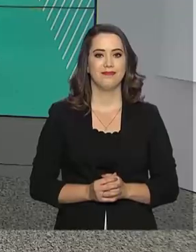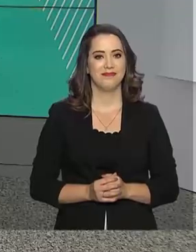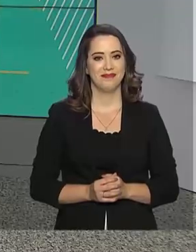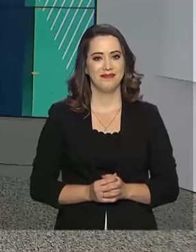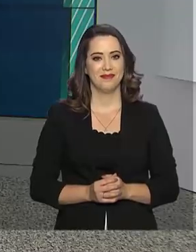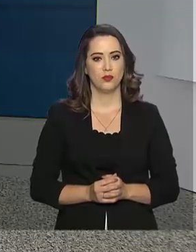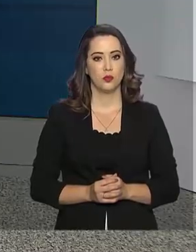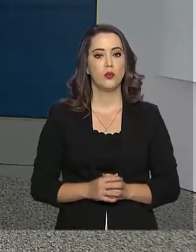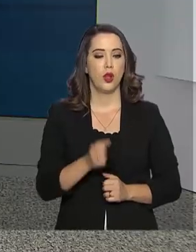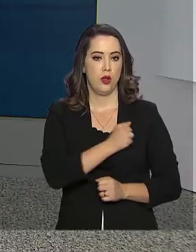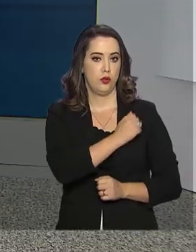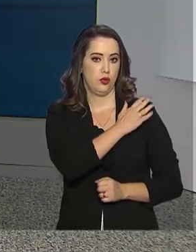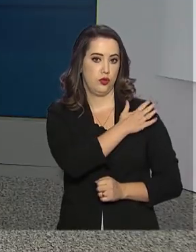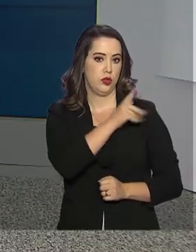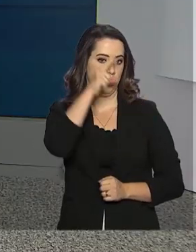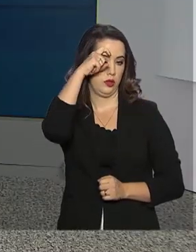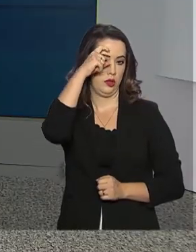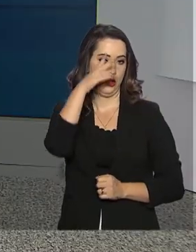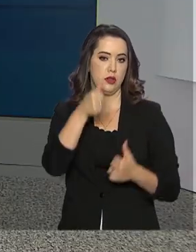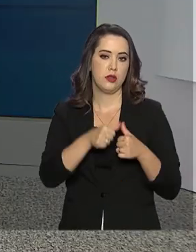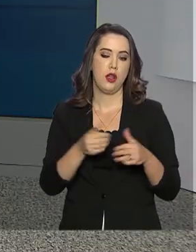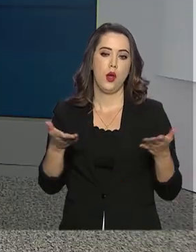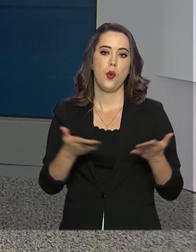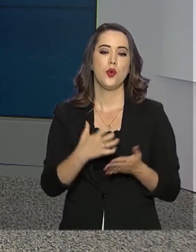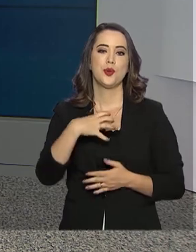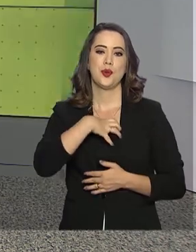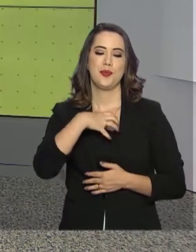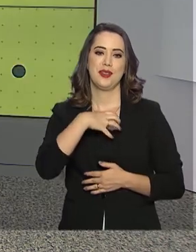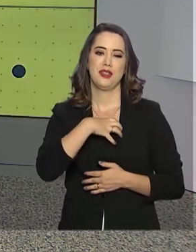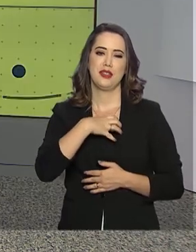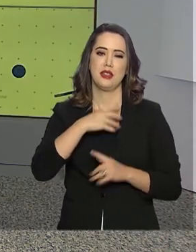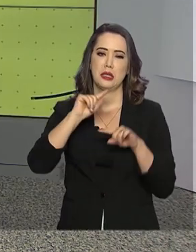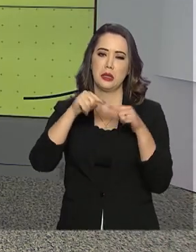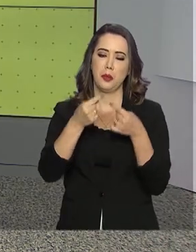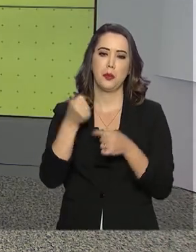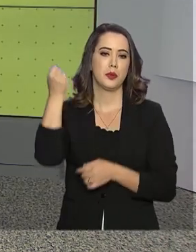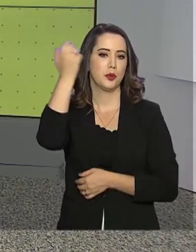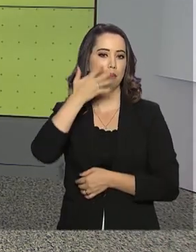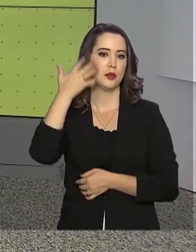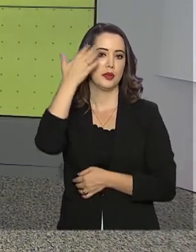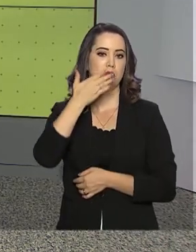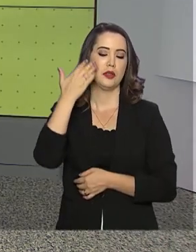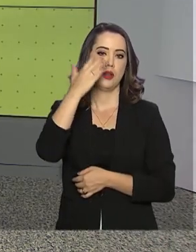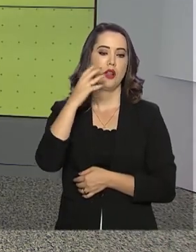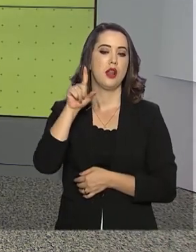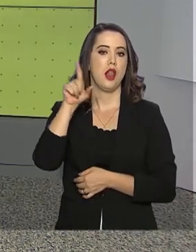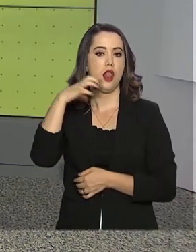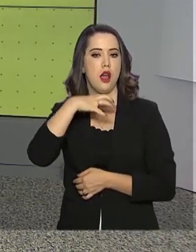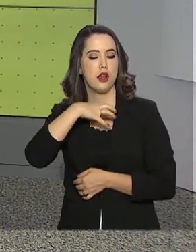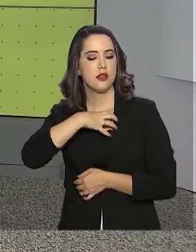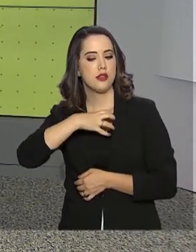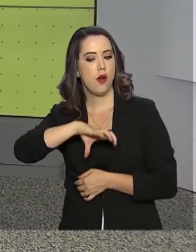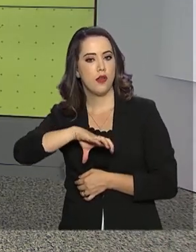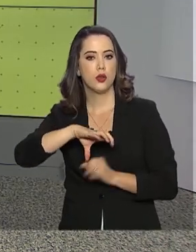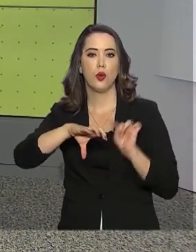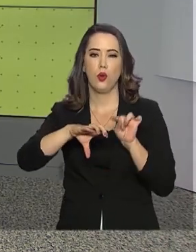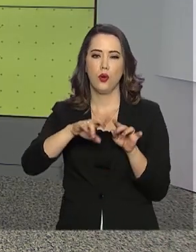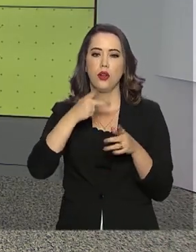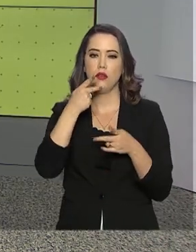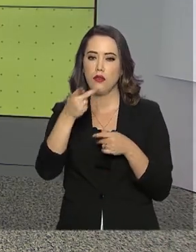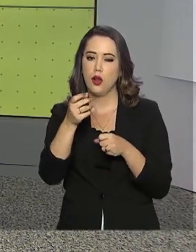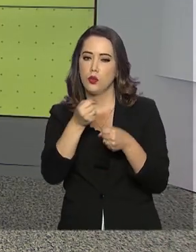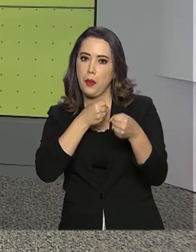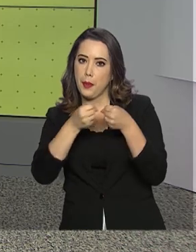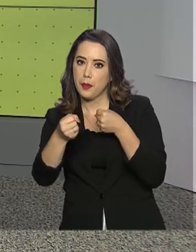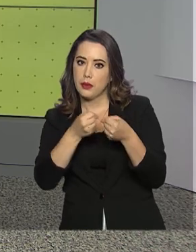E o vice-presidente Hamilton Mourão está hoje na Bahia. Depois de uma palestra na FEComércio, em Salvador, ele falou com a nossa equipe